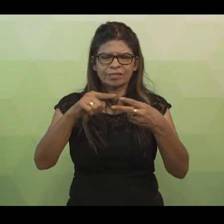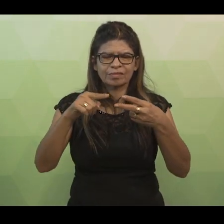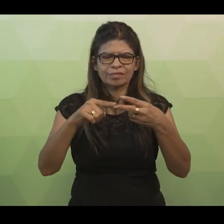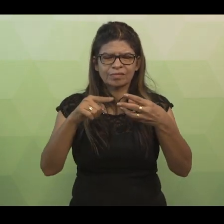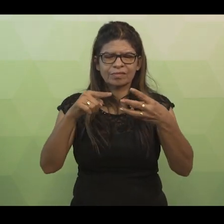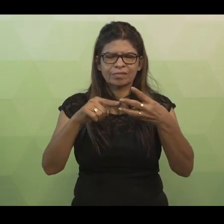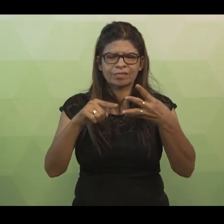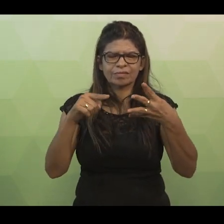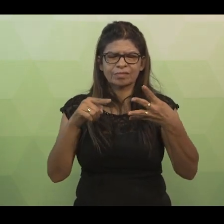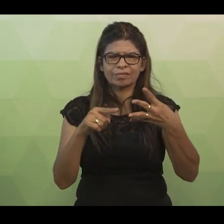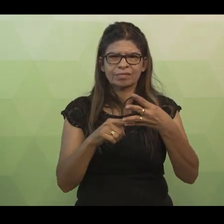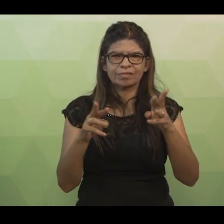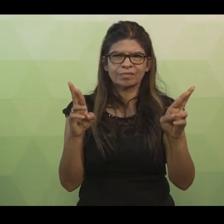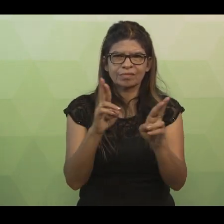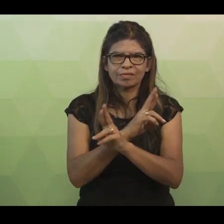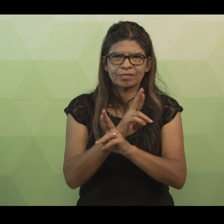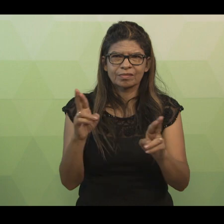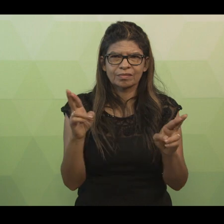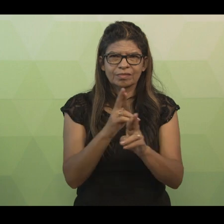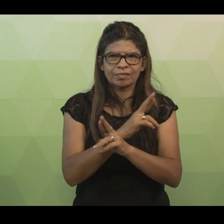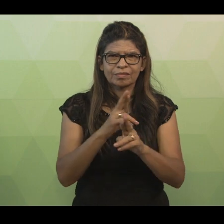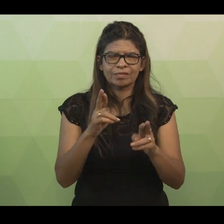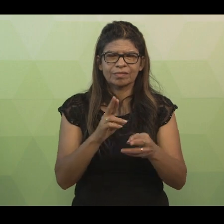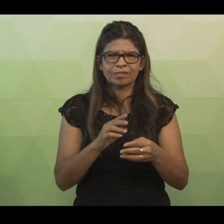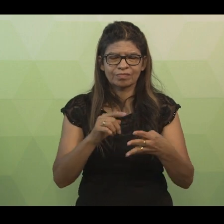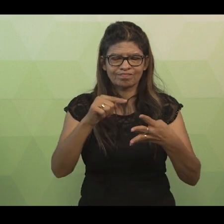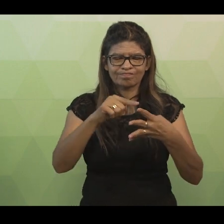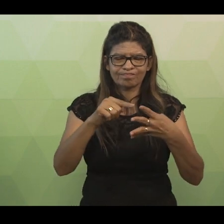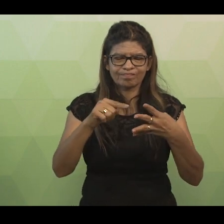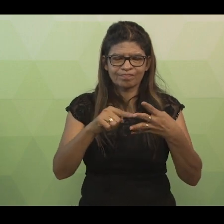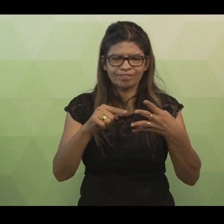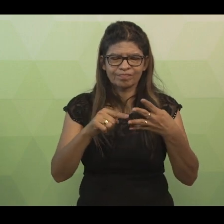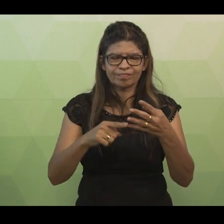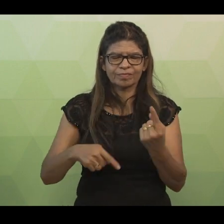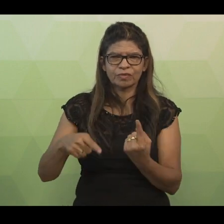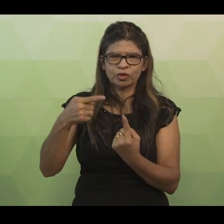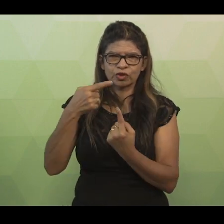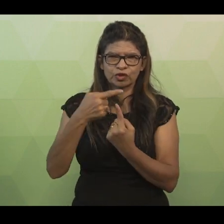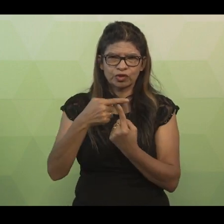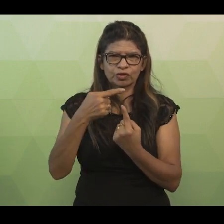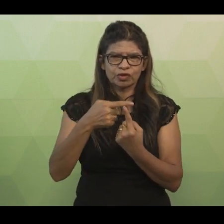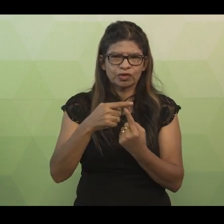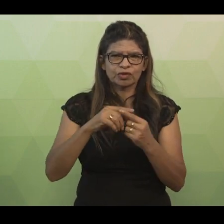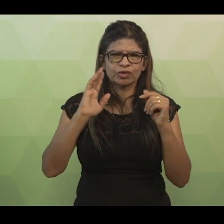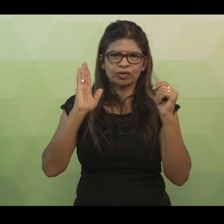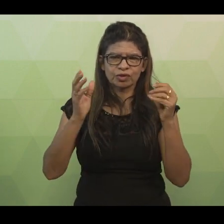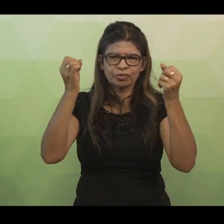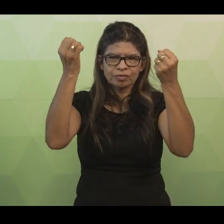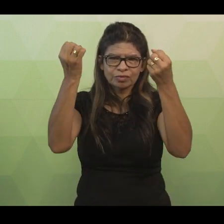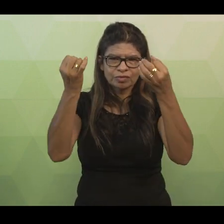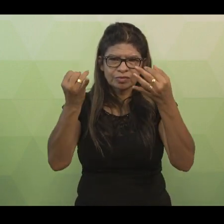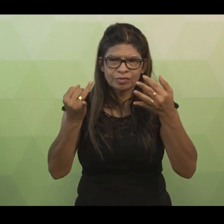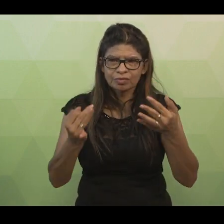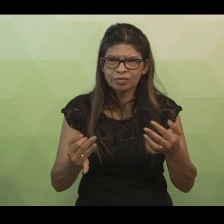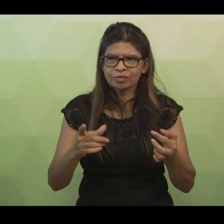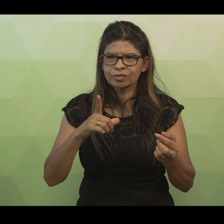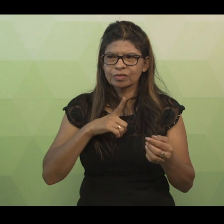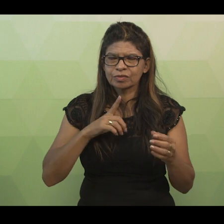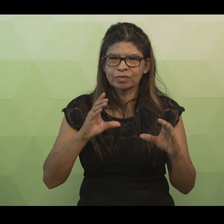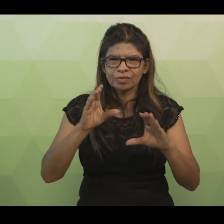composição, e o relacionamento por generalização ou herança. Depois de todos estes conceitos,